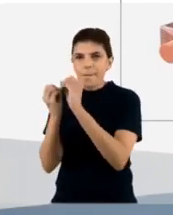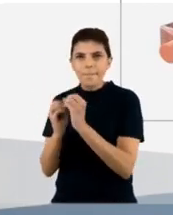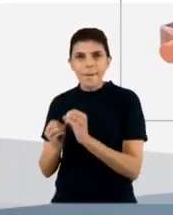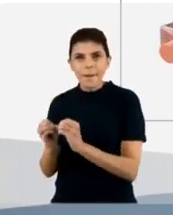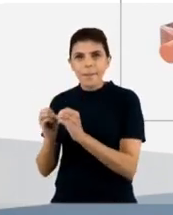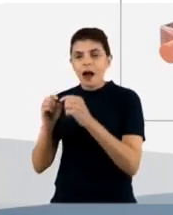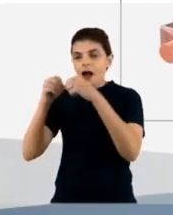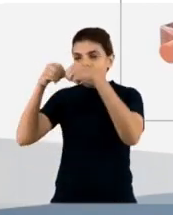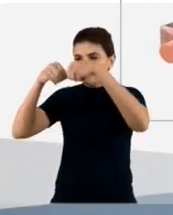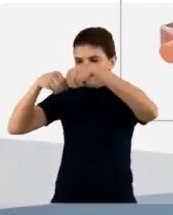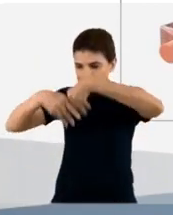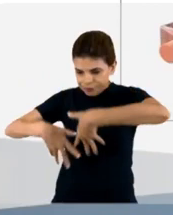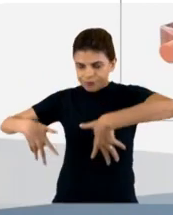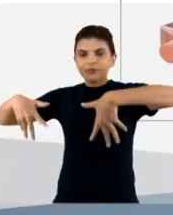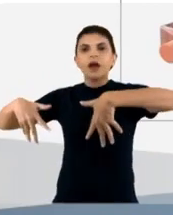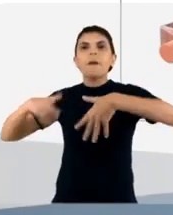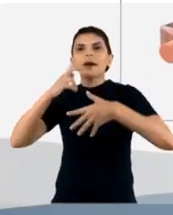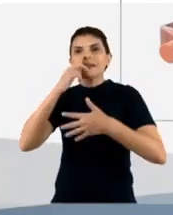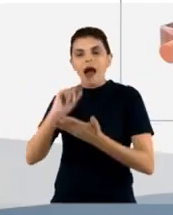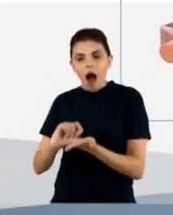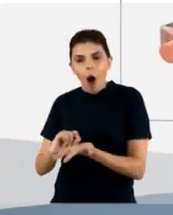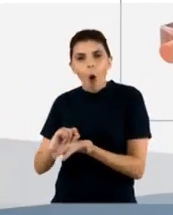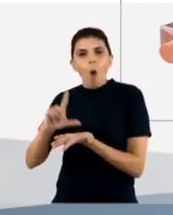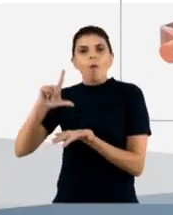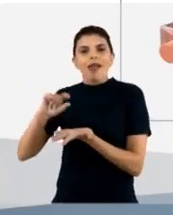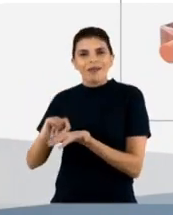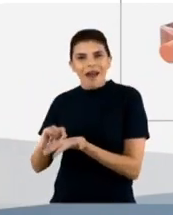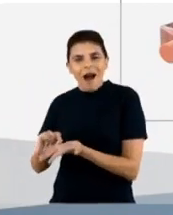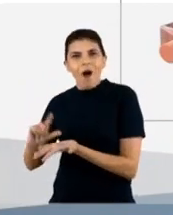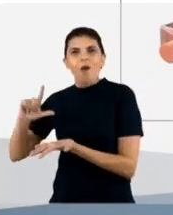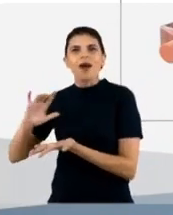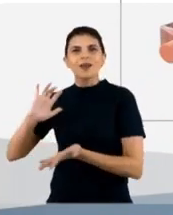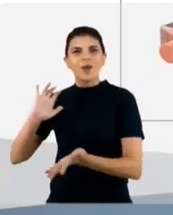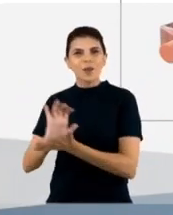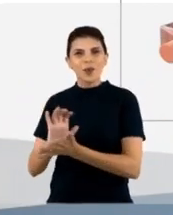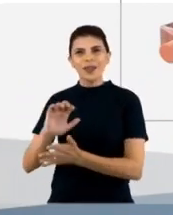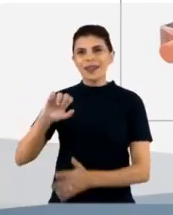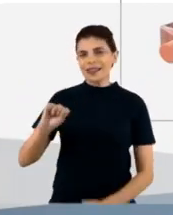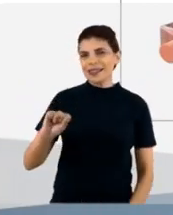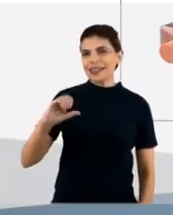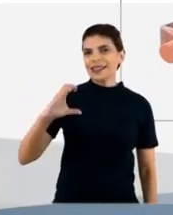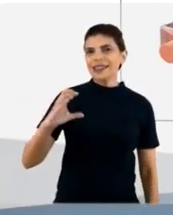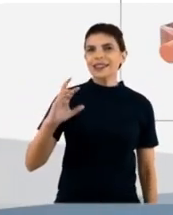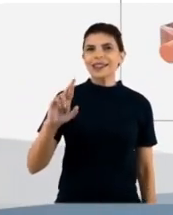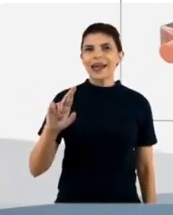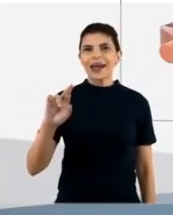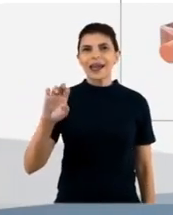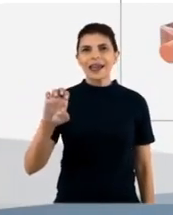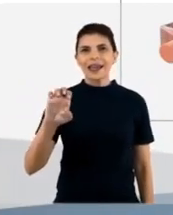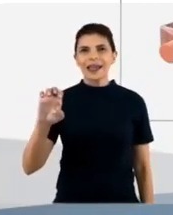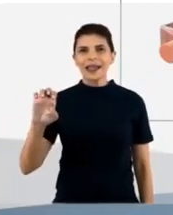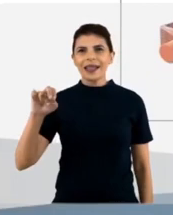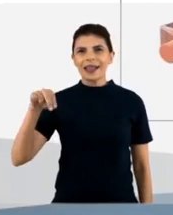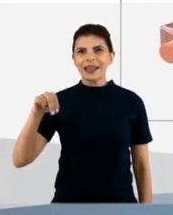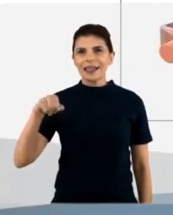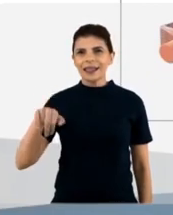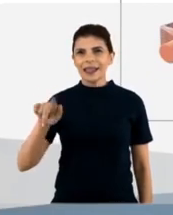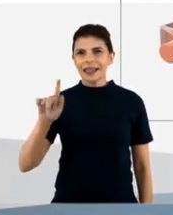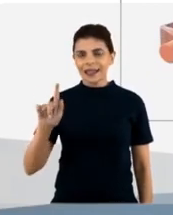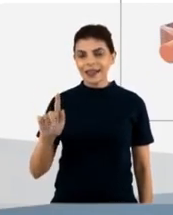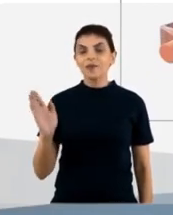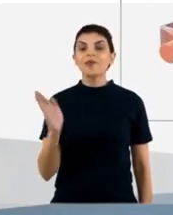de expansão, né? Aumentando a quantidade de